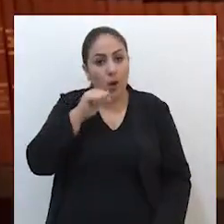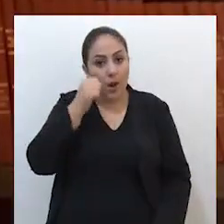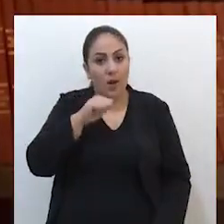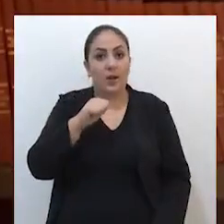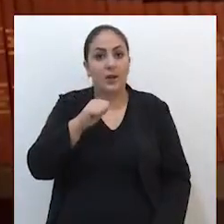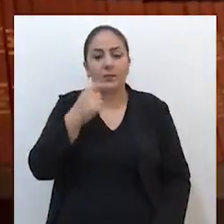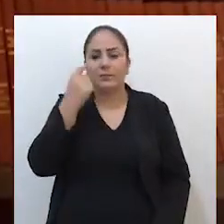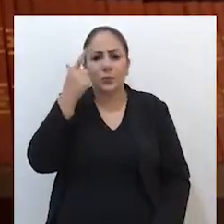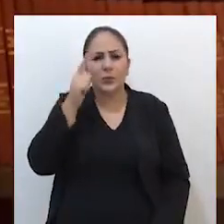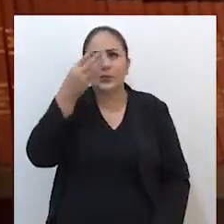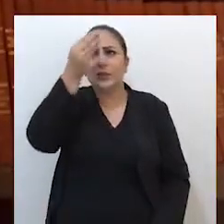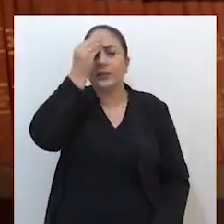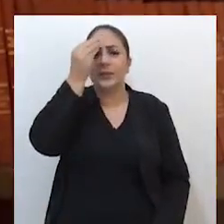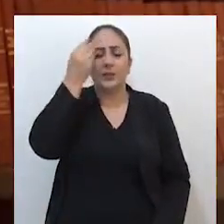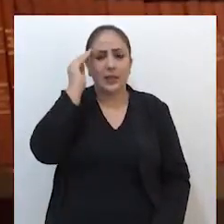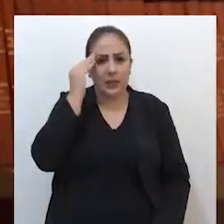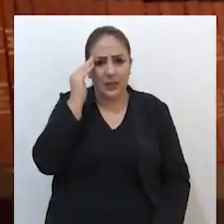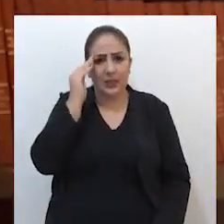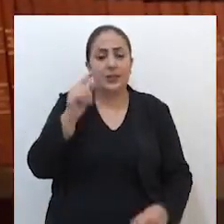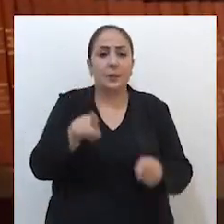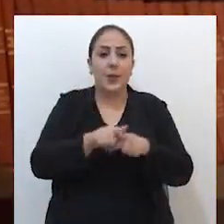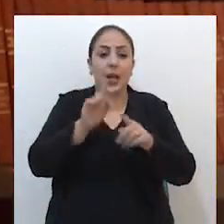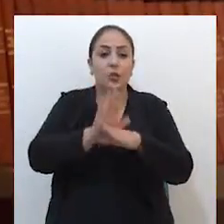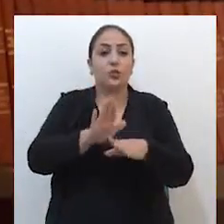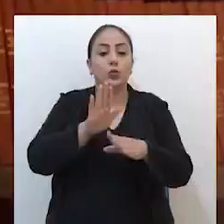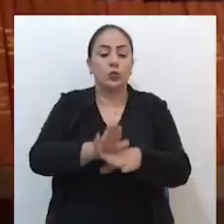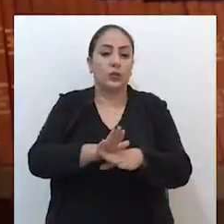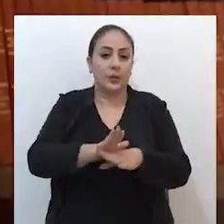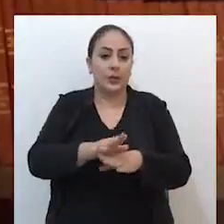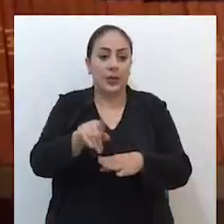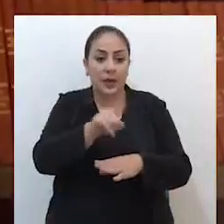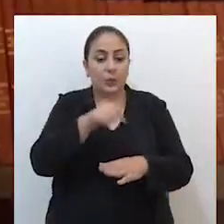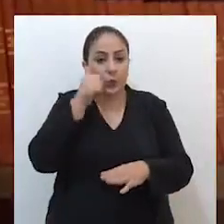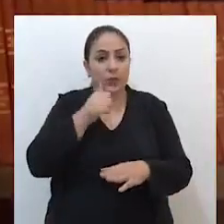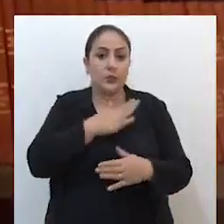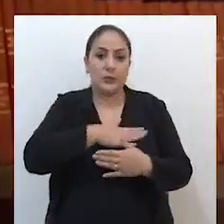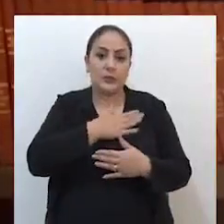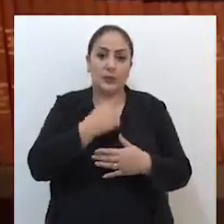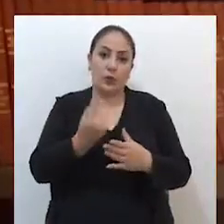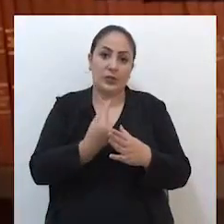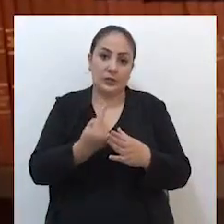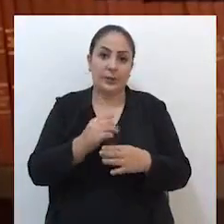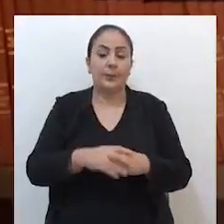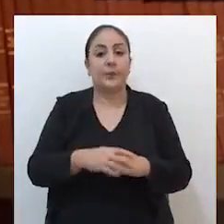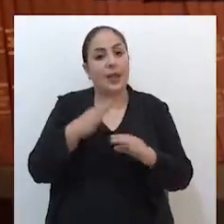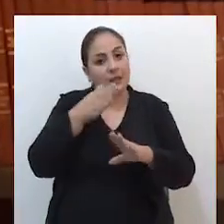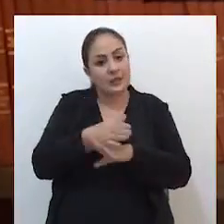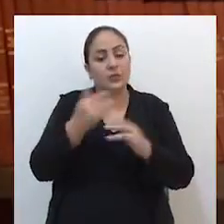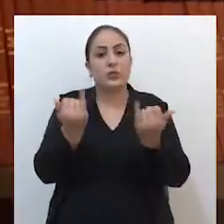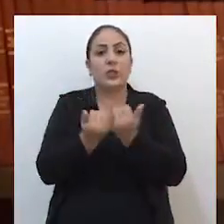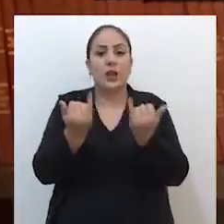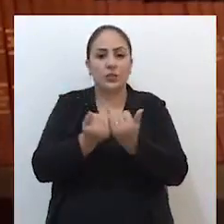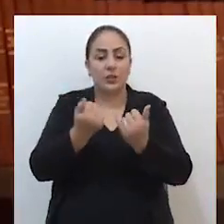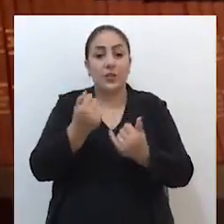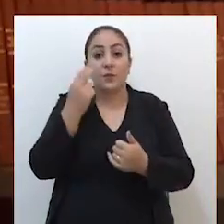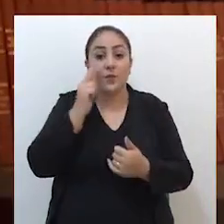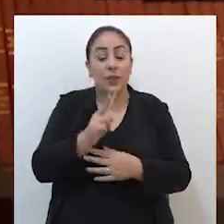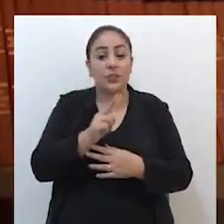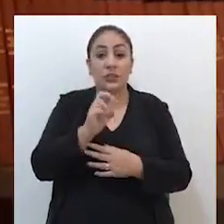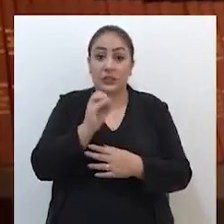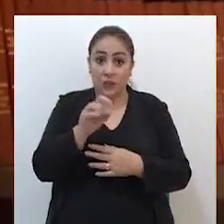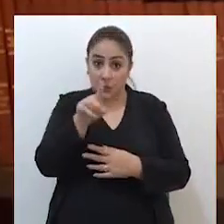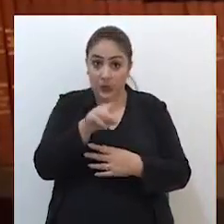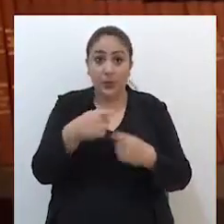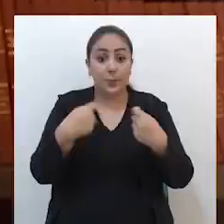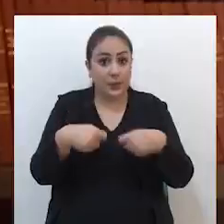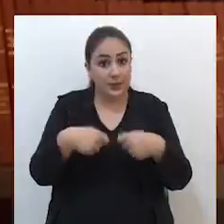mulheres o entendimento e essa ajuda para que elas não estejam sozinhas. Acesse o site e confira